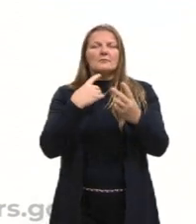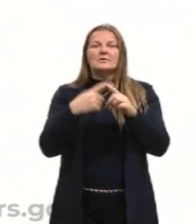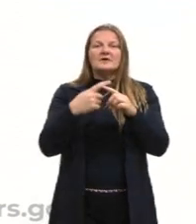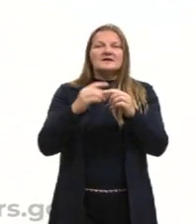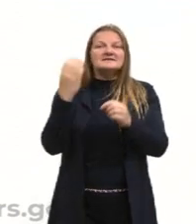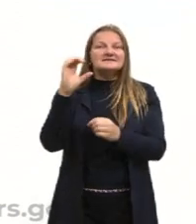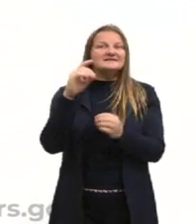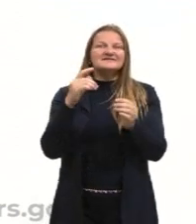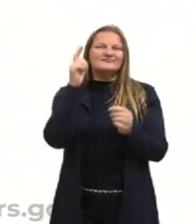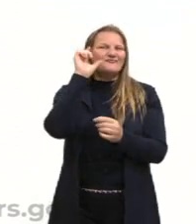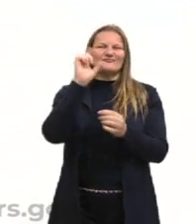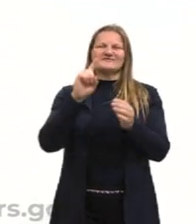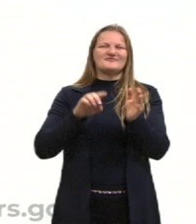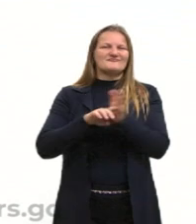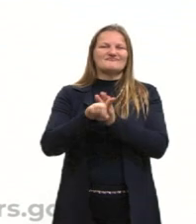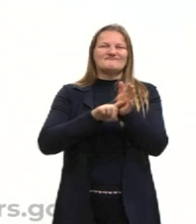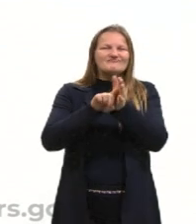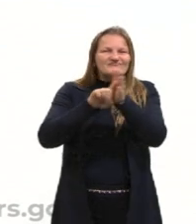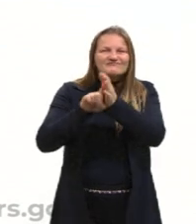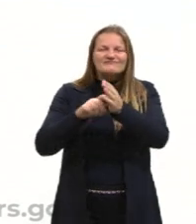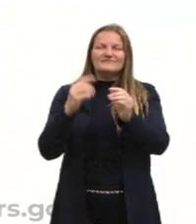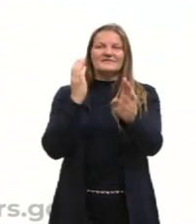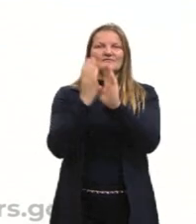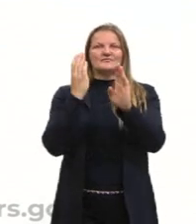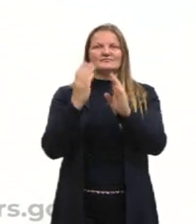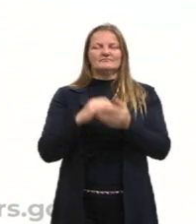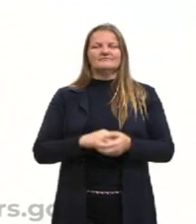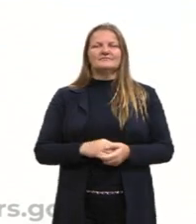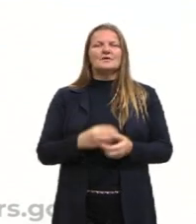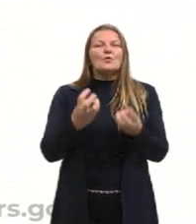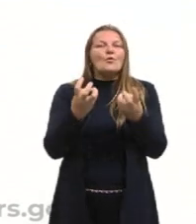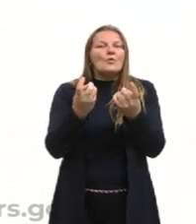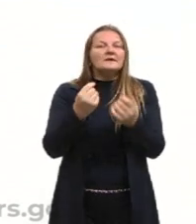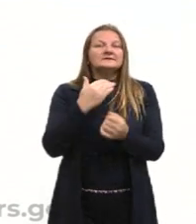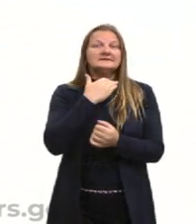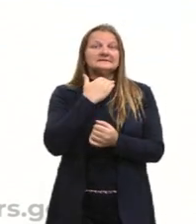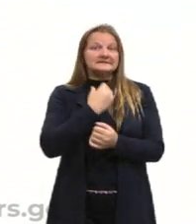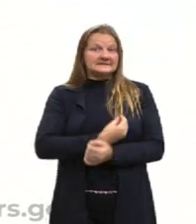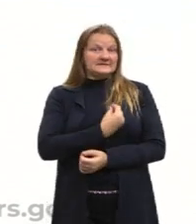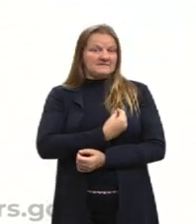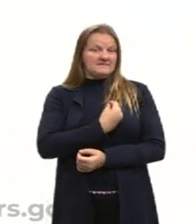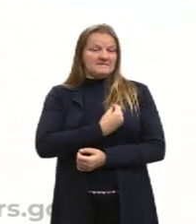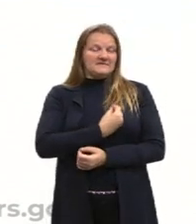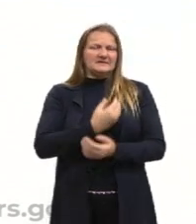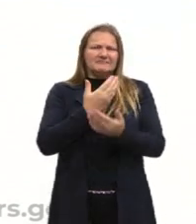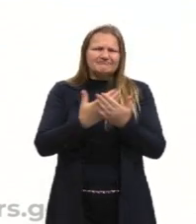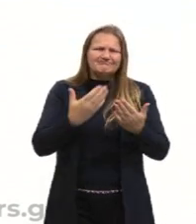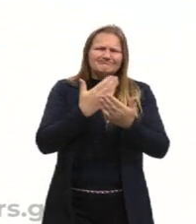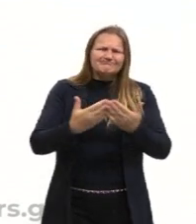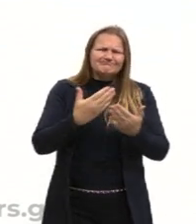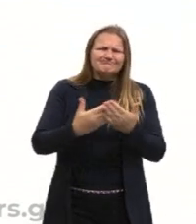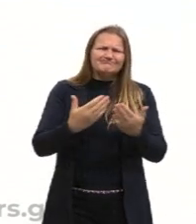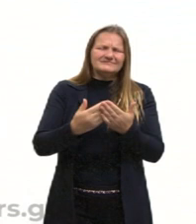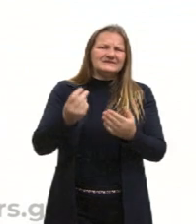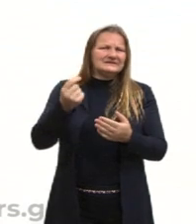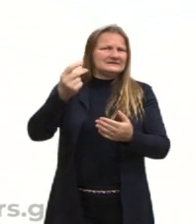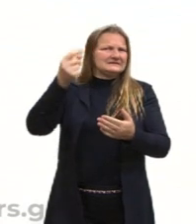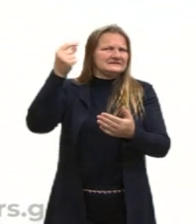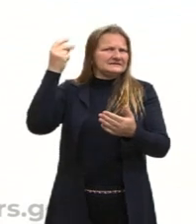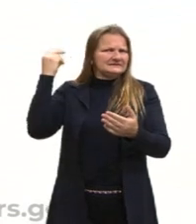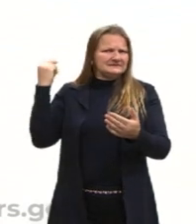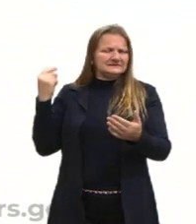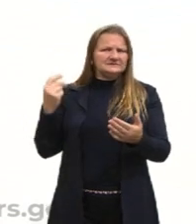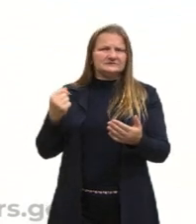pôde contribuir tanto. Já comparou quantas vidas foram perdidas em outras pandemias em que a ciência não estava